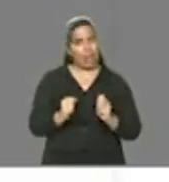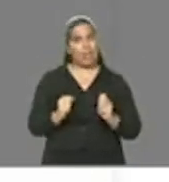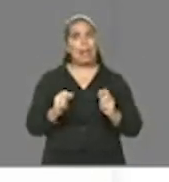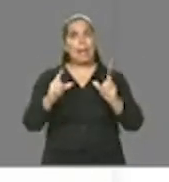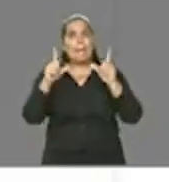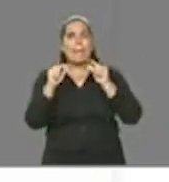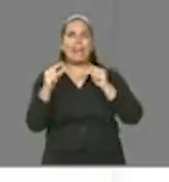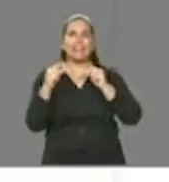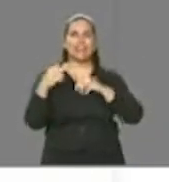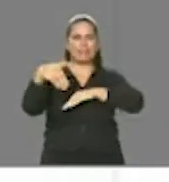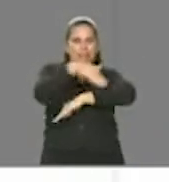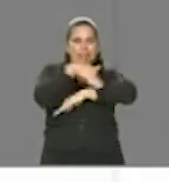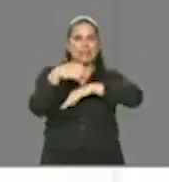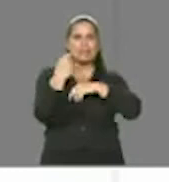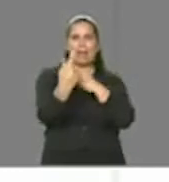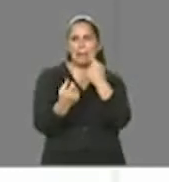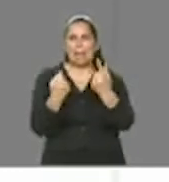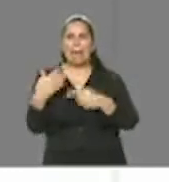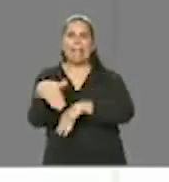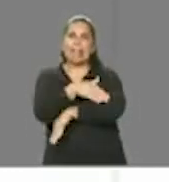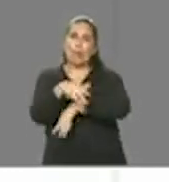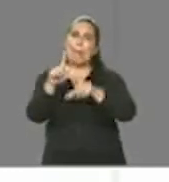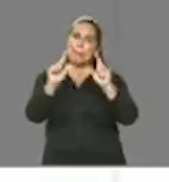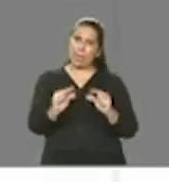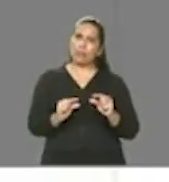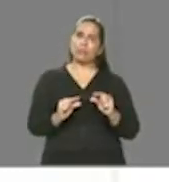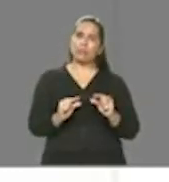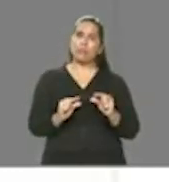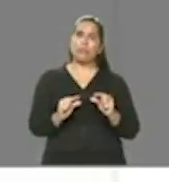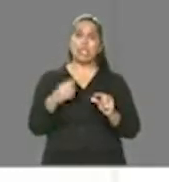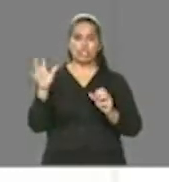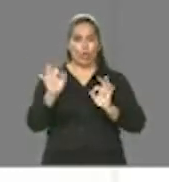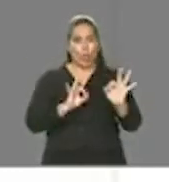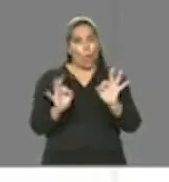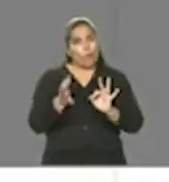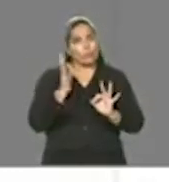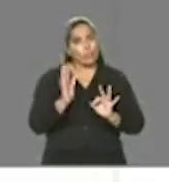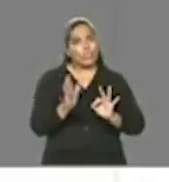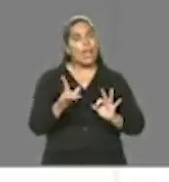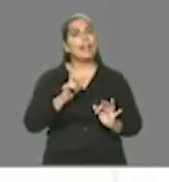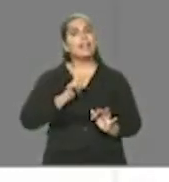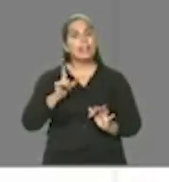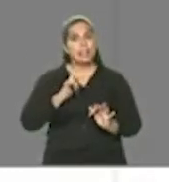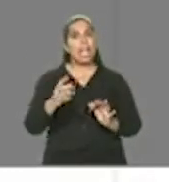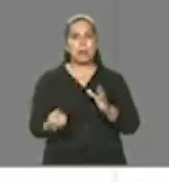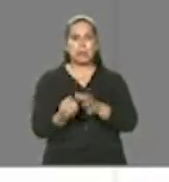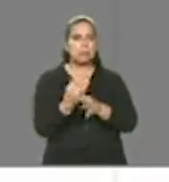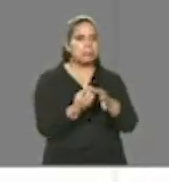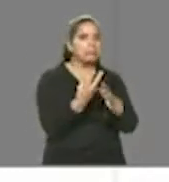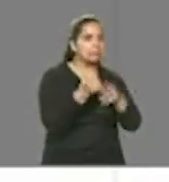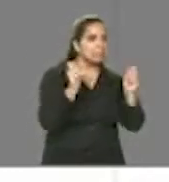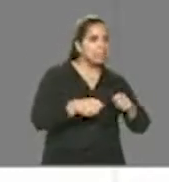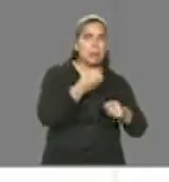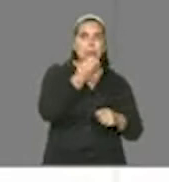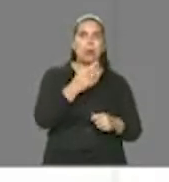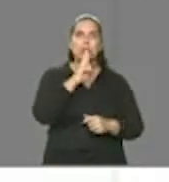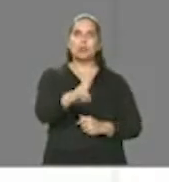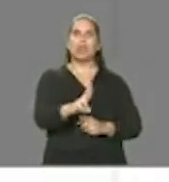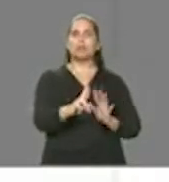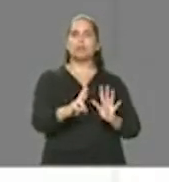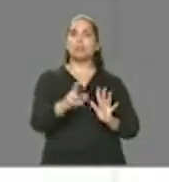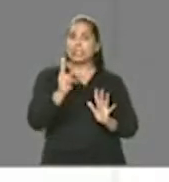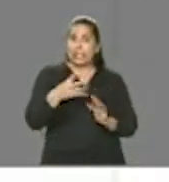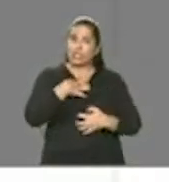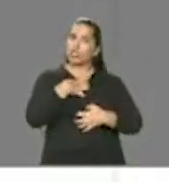circulação se for possível e as medidas que nós já adotamos têm surtido efeito do jeitinho que estão.